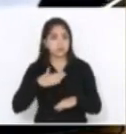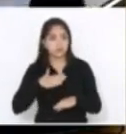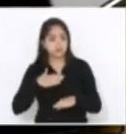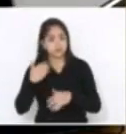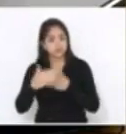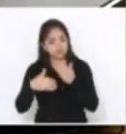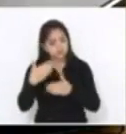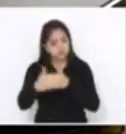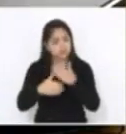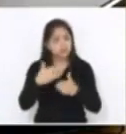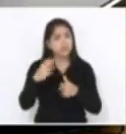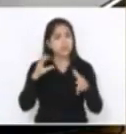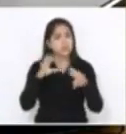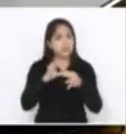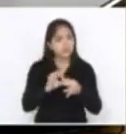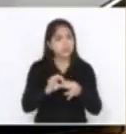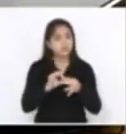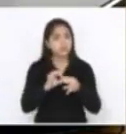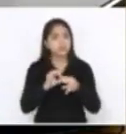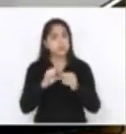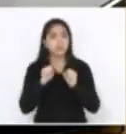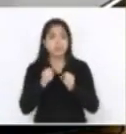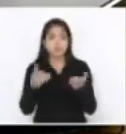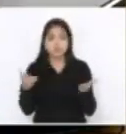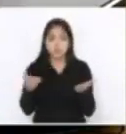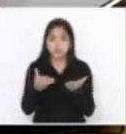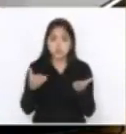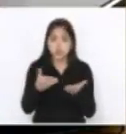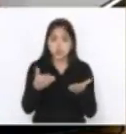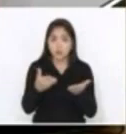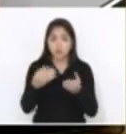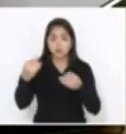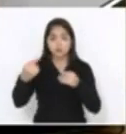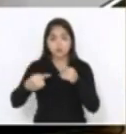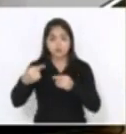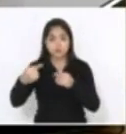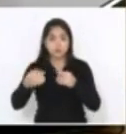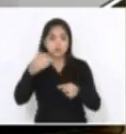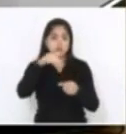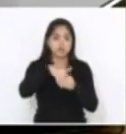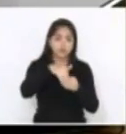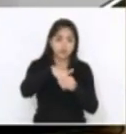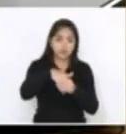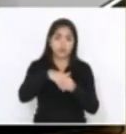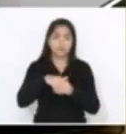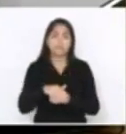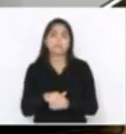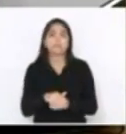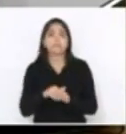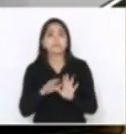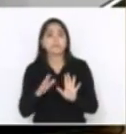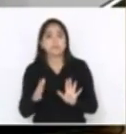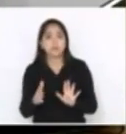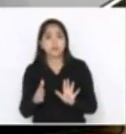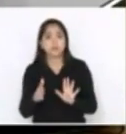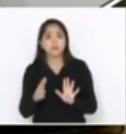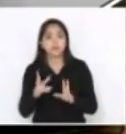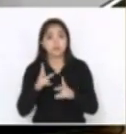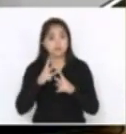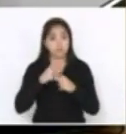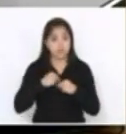de forma conjunta e que viesse a esse plenário para votação. Bem, o mérito das duas